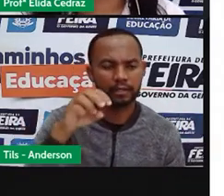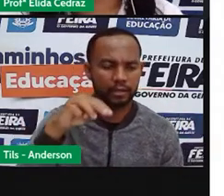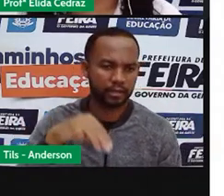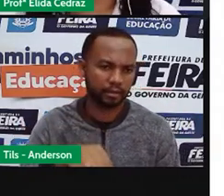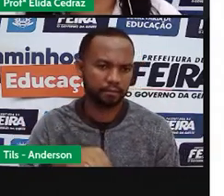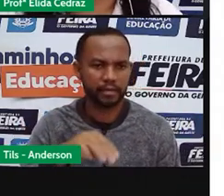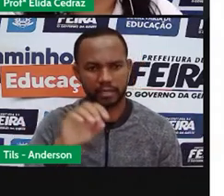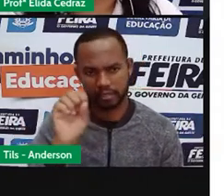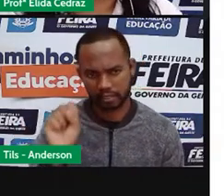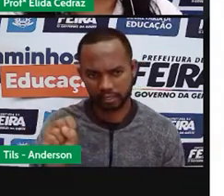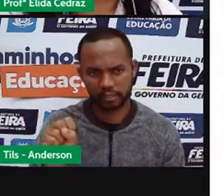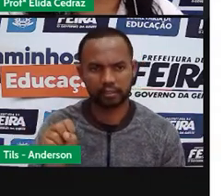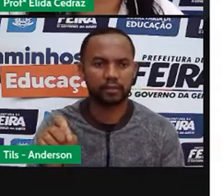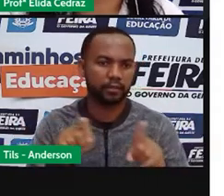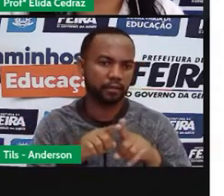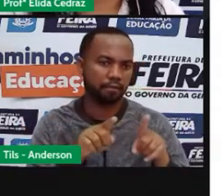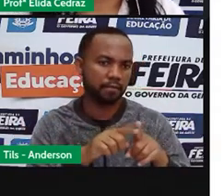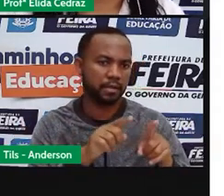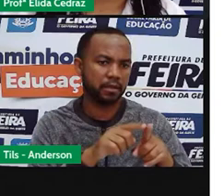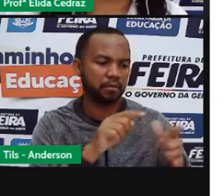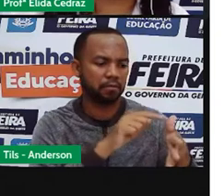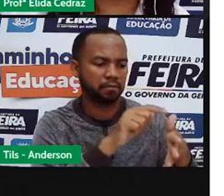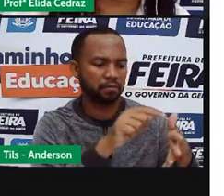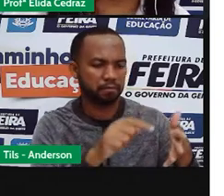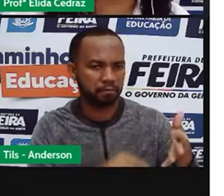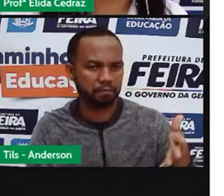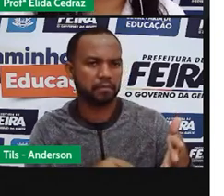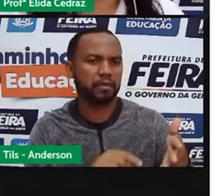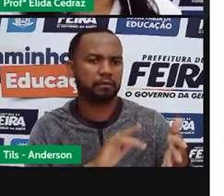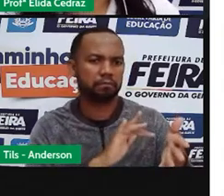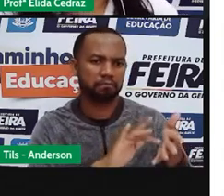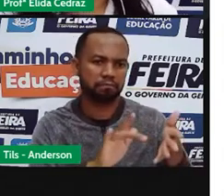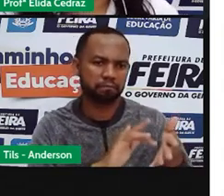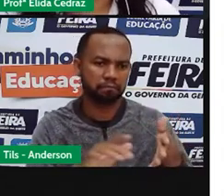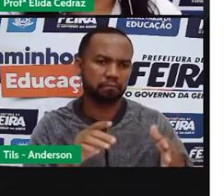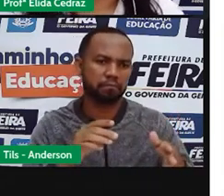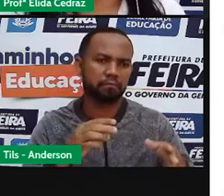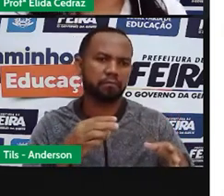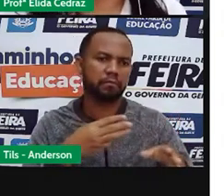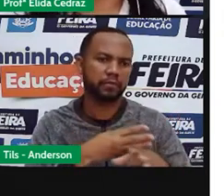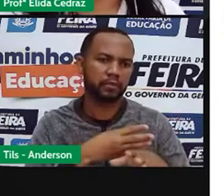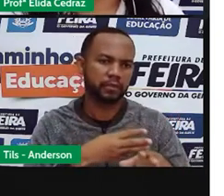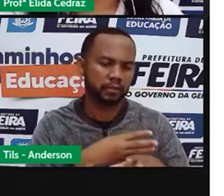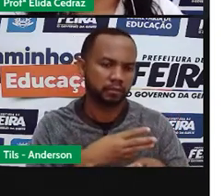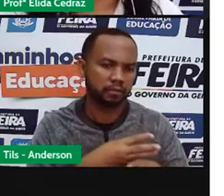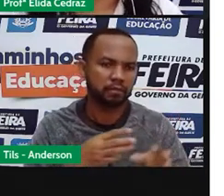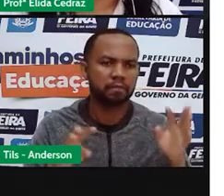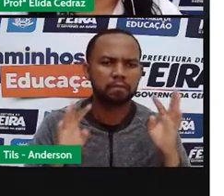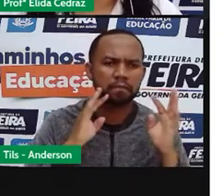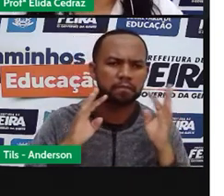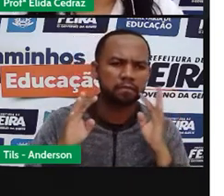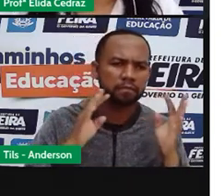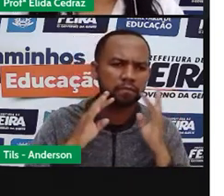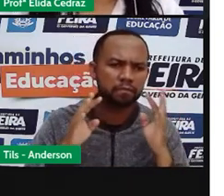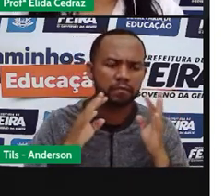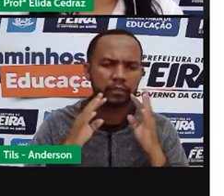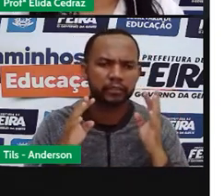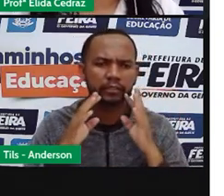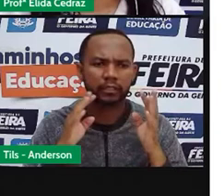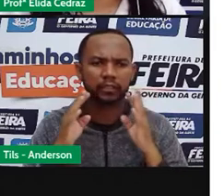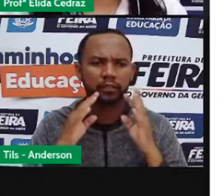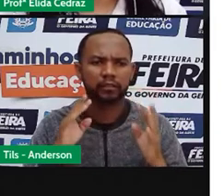vieram as plataformas, como o WhatsApp, como o Instagram, onde proporciona a nossa